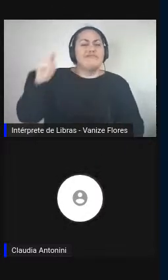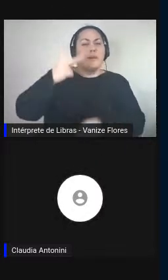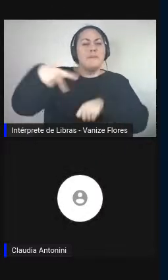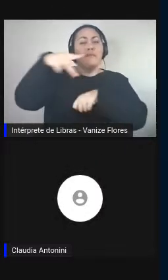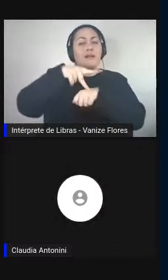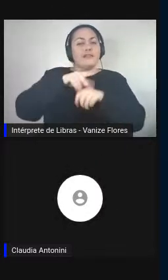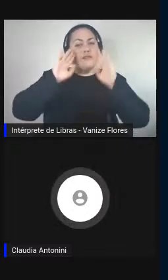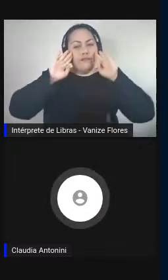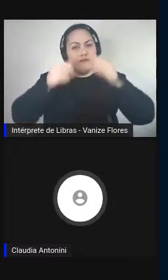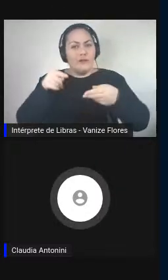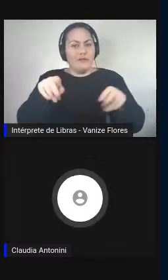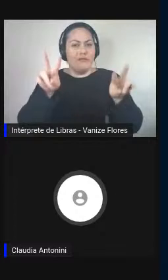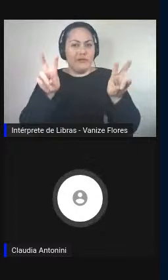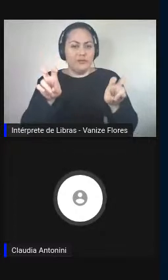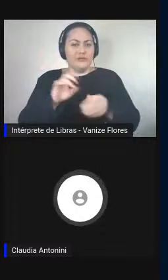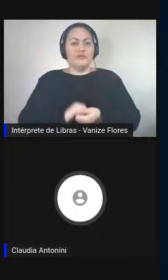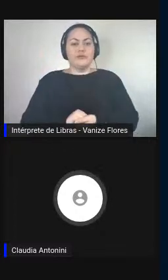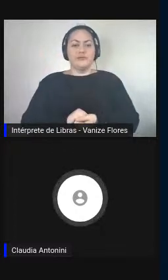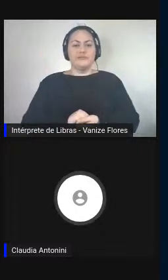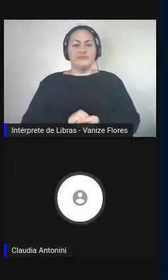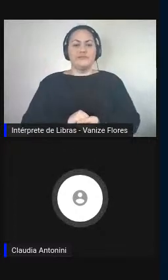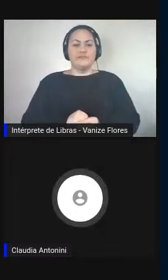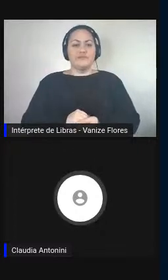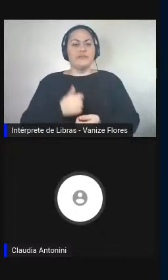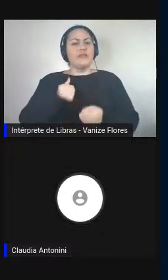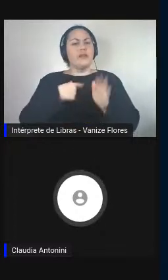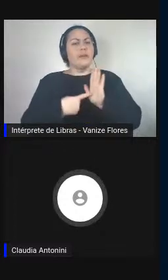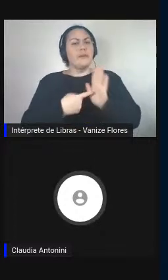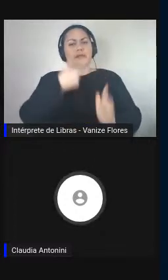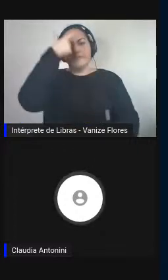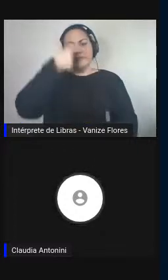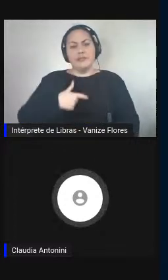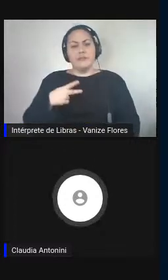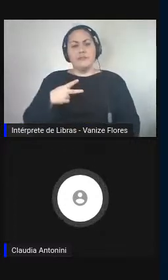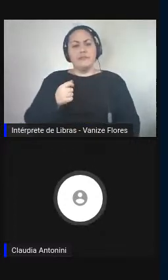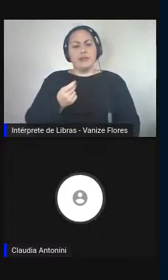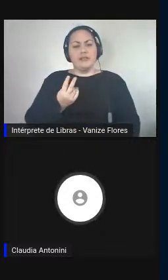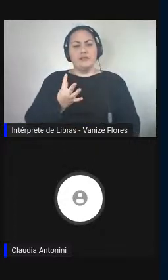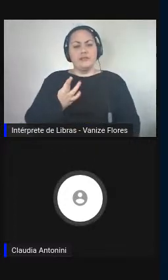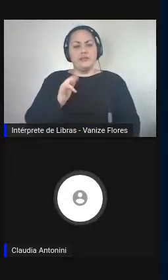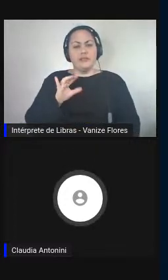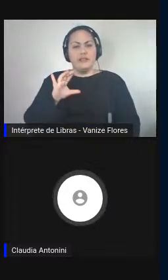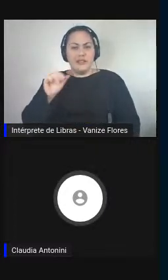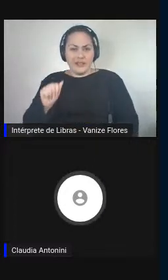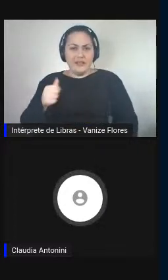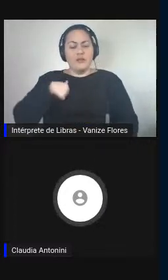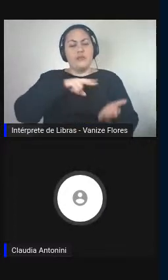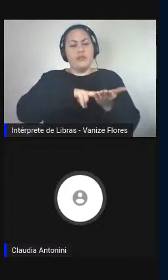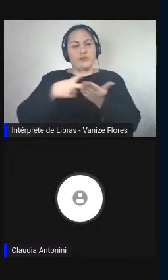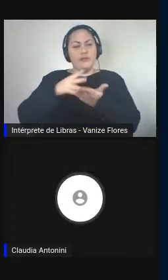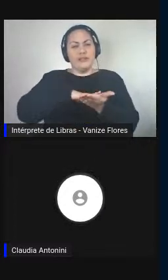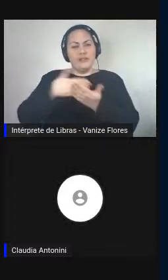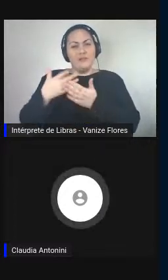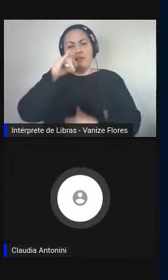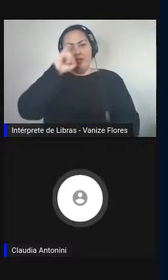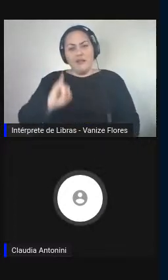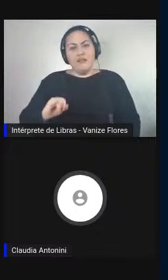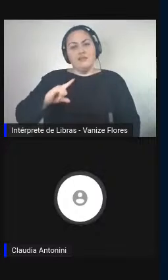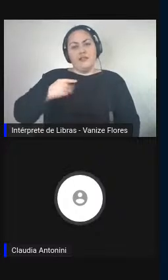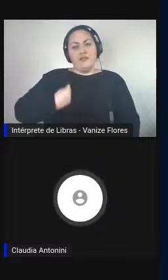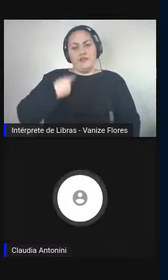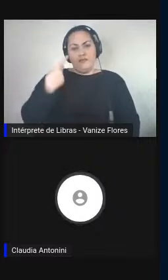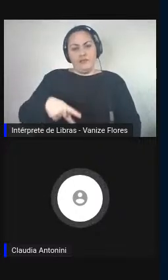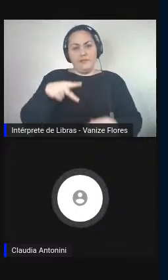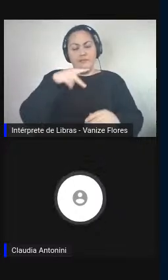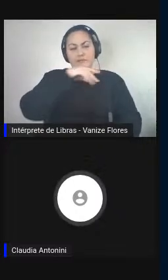tema. Eu me apresento, sou Patrícia Cavallo, tradutora e intérprete italiana que vive no Brasil em Porto